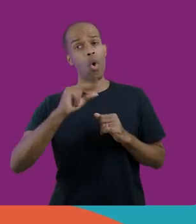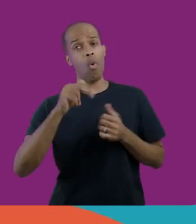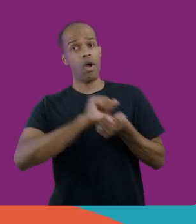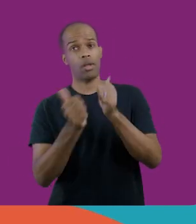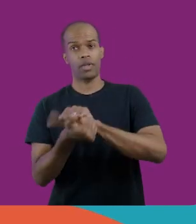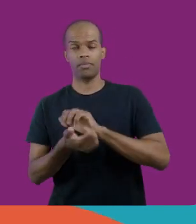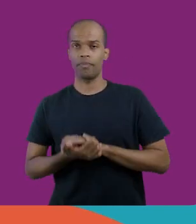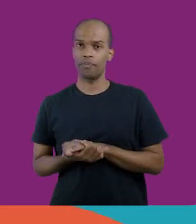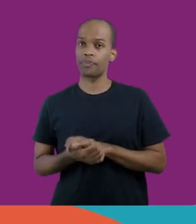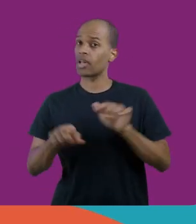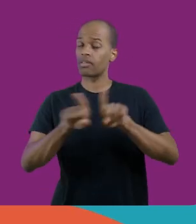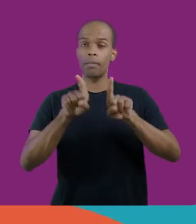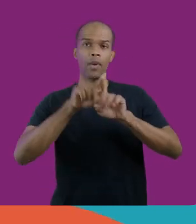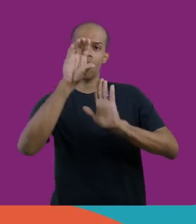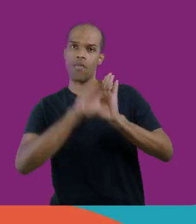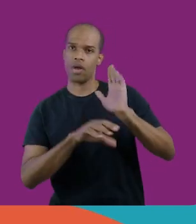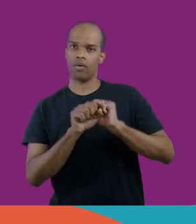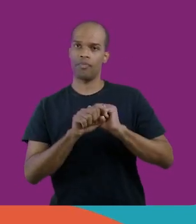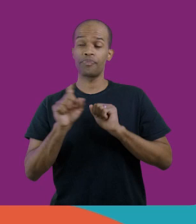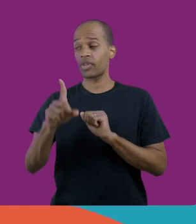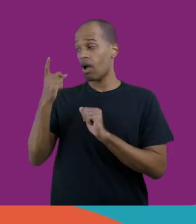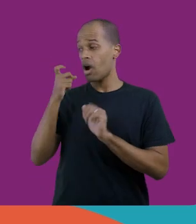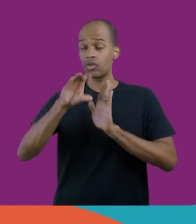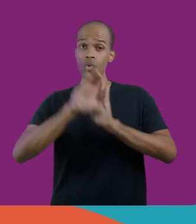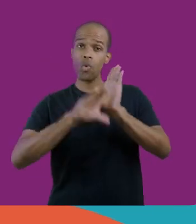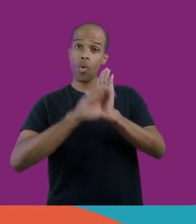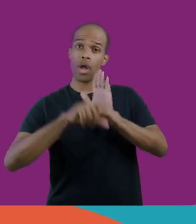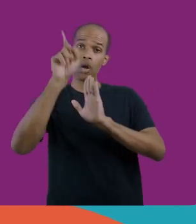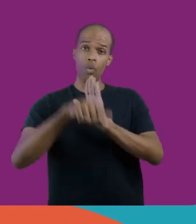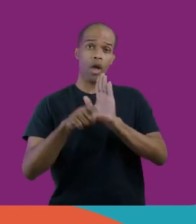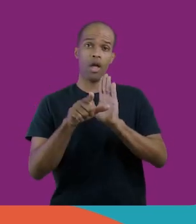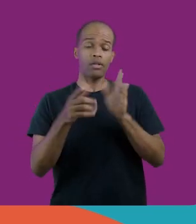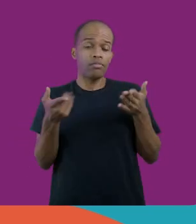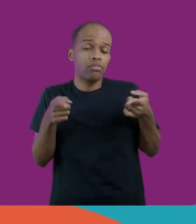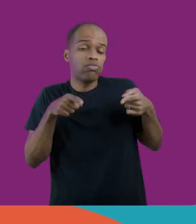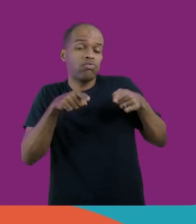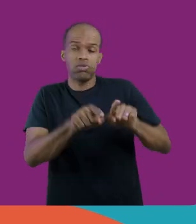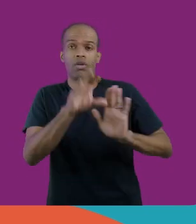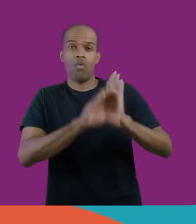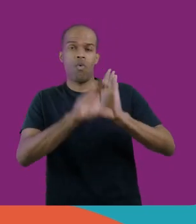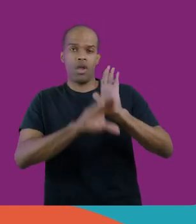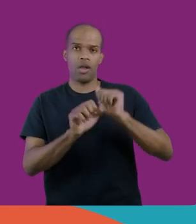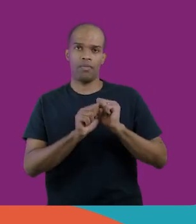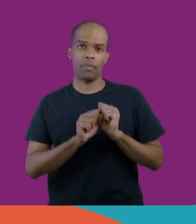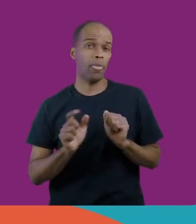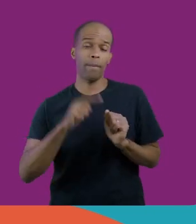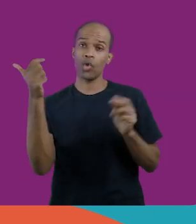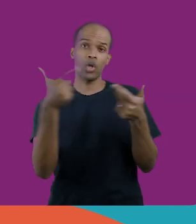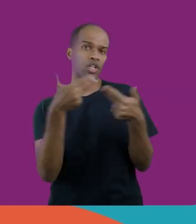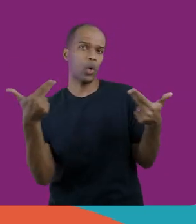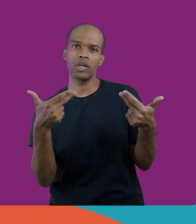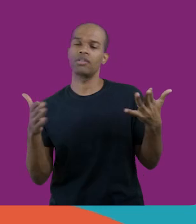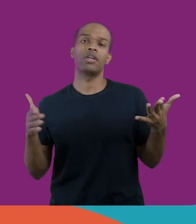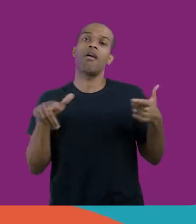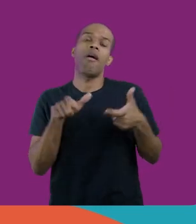adaptação. Da mesma maneira, o currículo. O currículo, antes, era muito voltado para a integração curricular e outras coisas